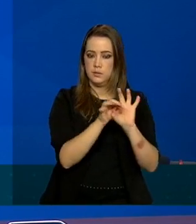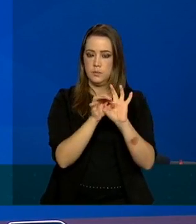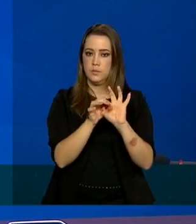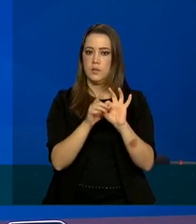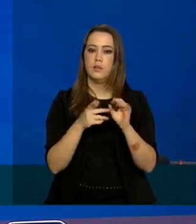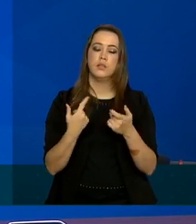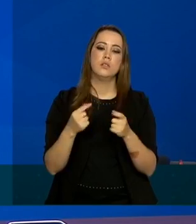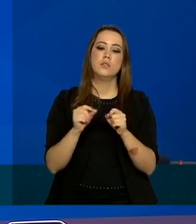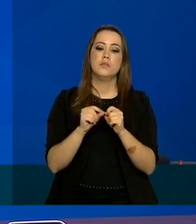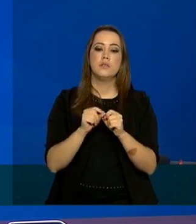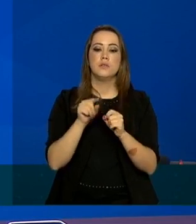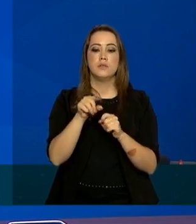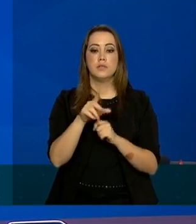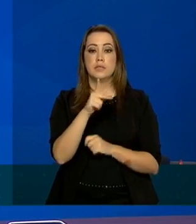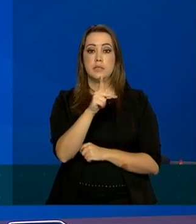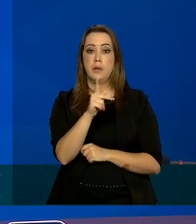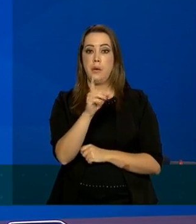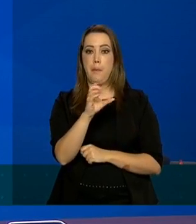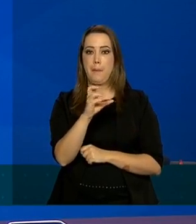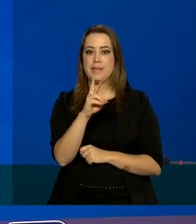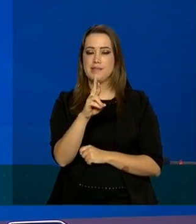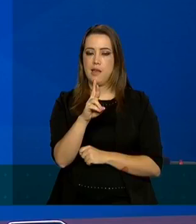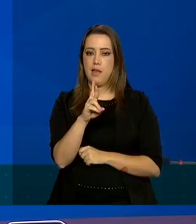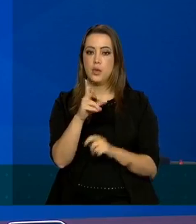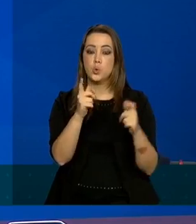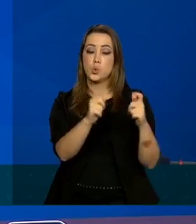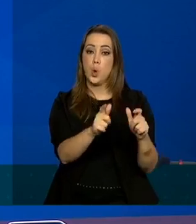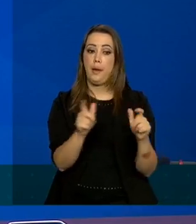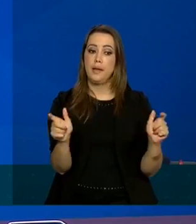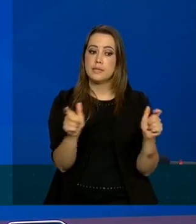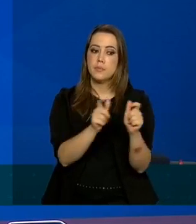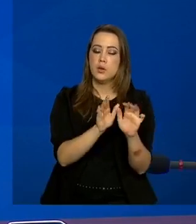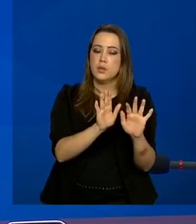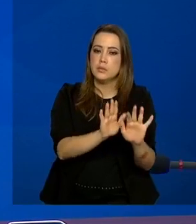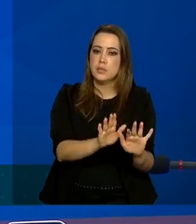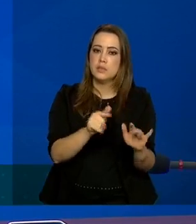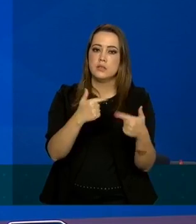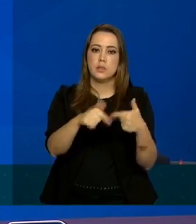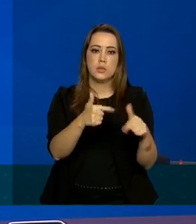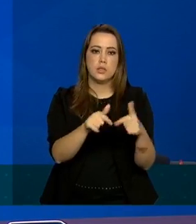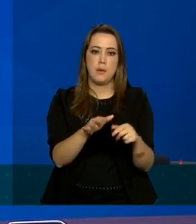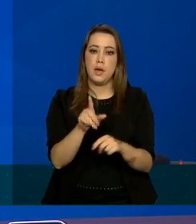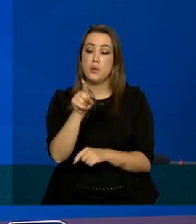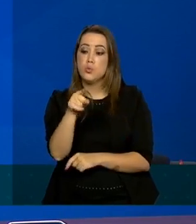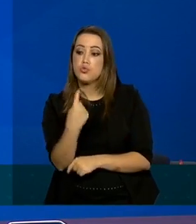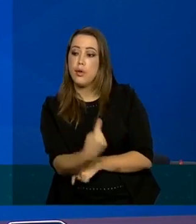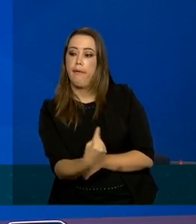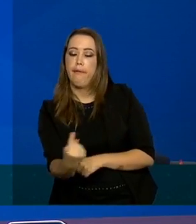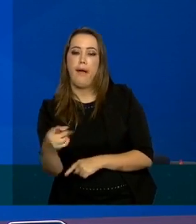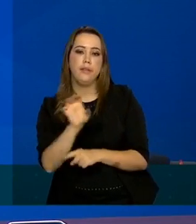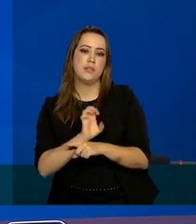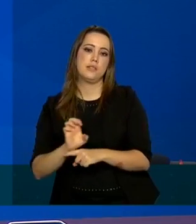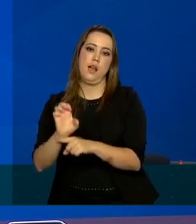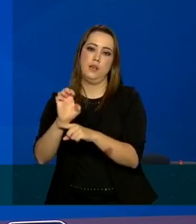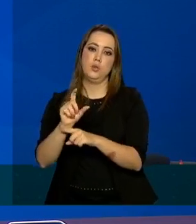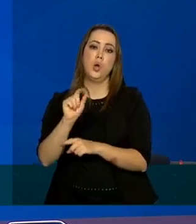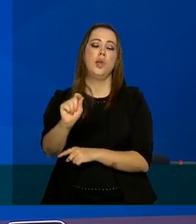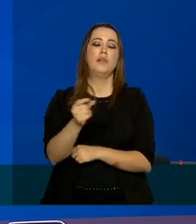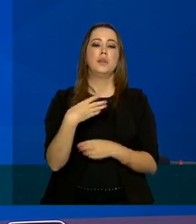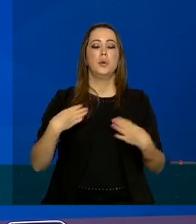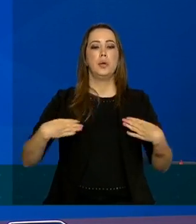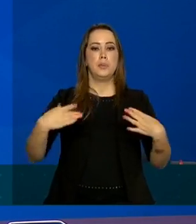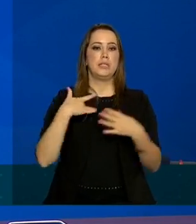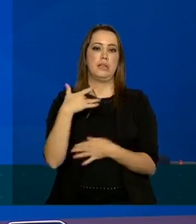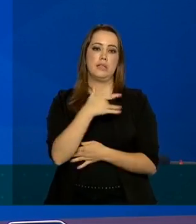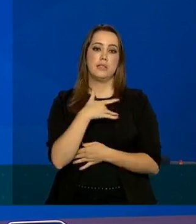da realização do PCR nessas localidades mas isso é uma iniciativa estadual o que o ministério faz para